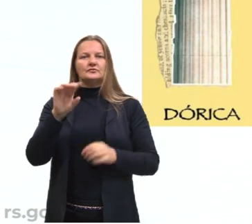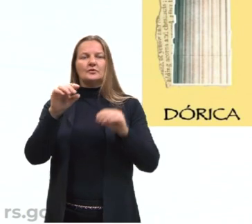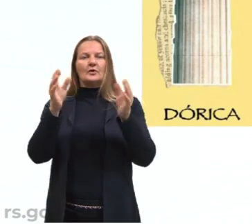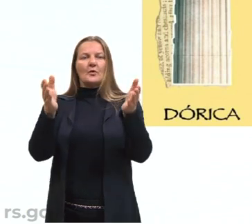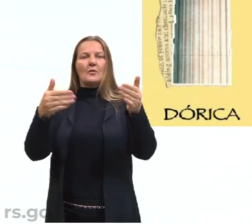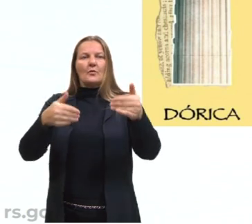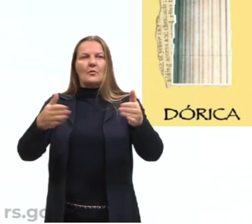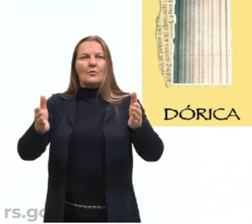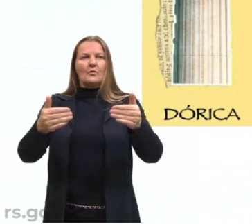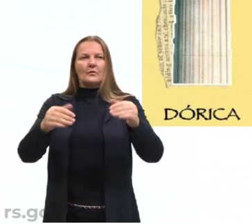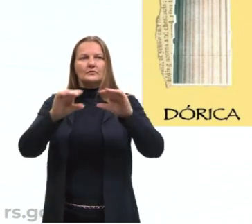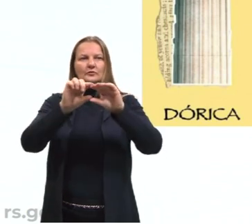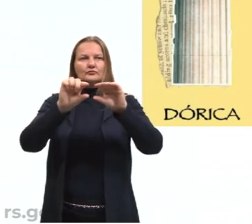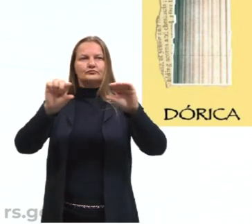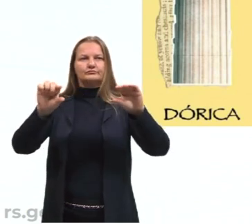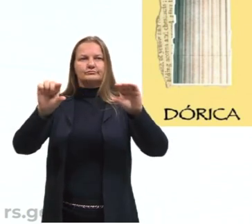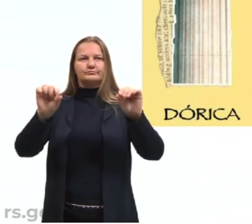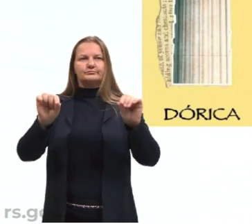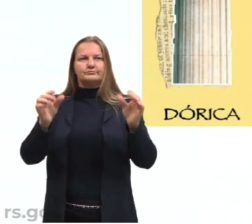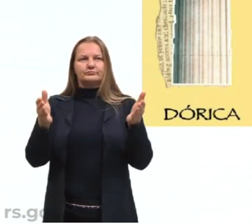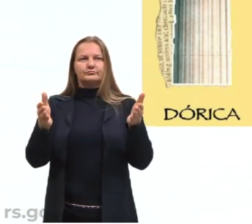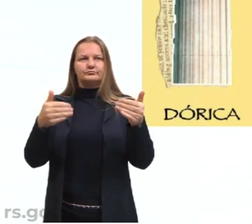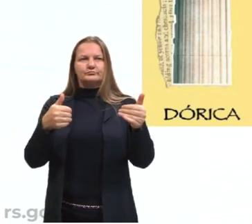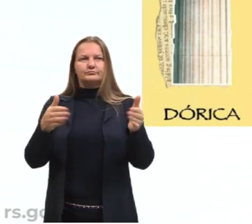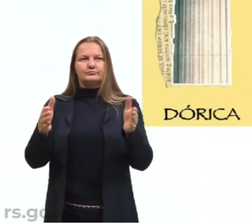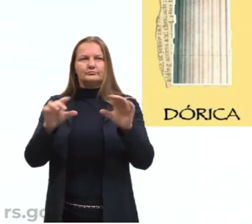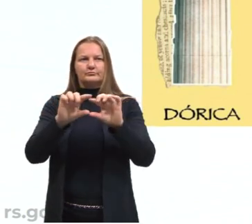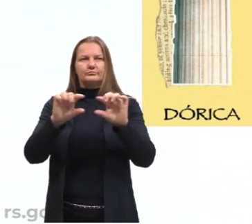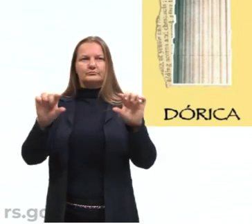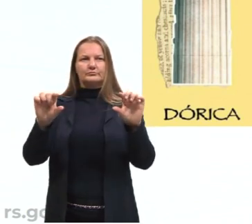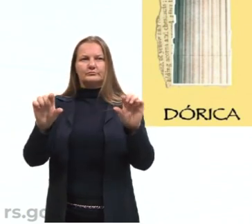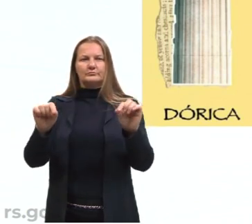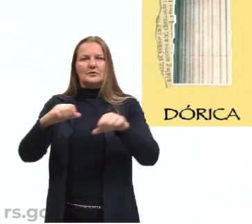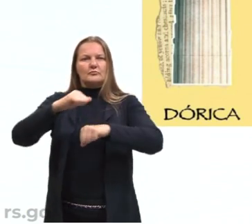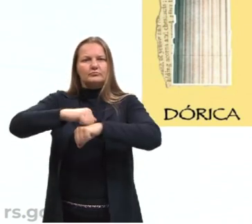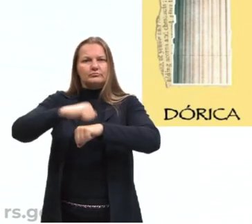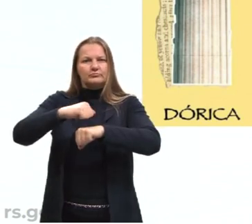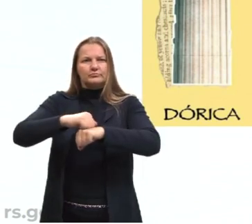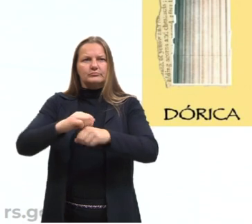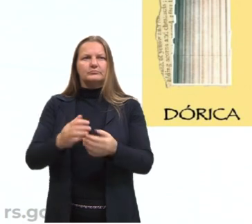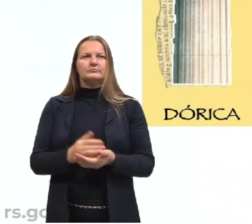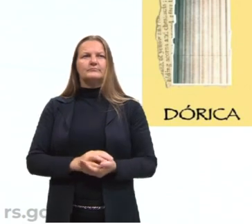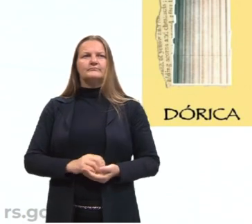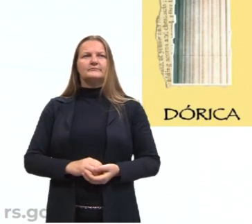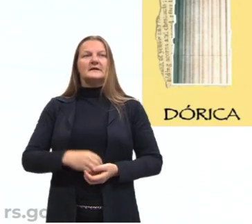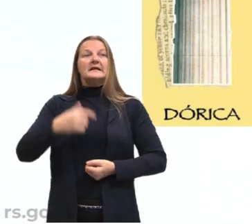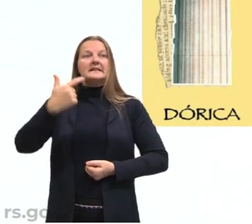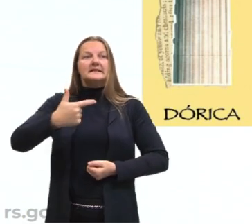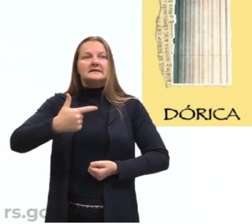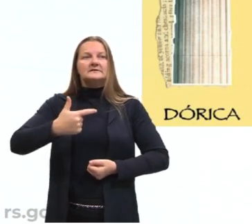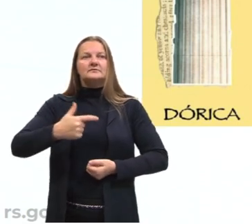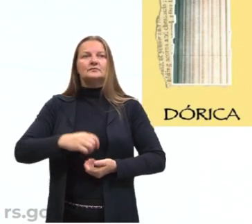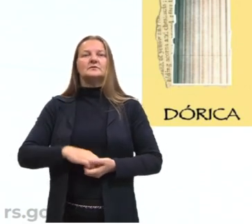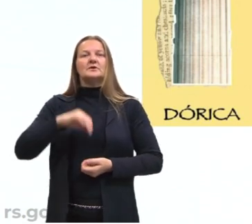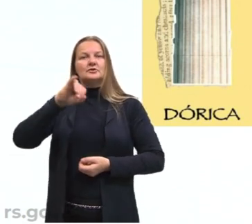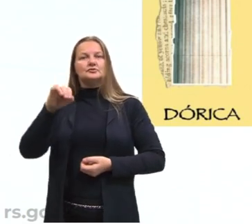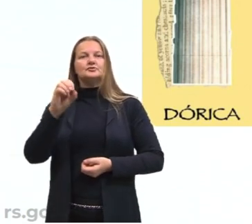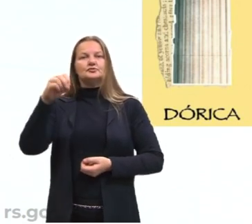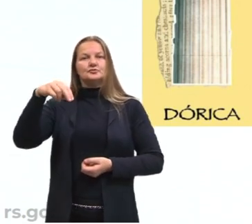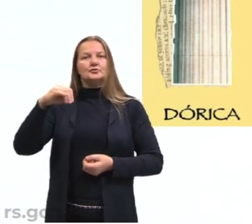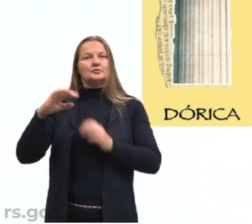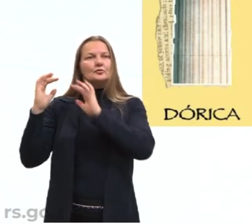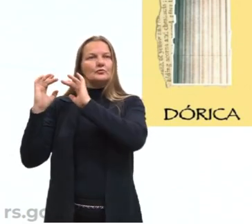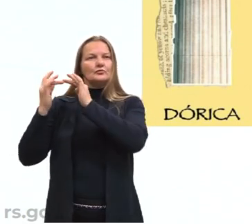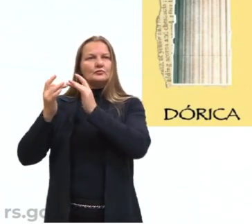quadrado, um quadrado de cimento enrijecido. Na fase jônica, no período